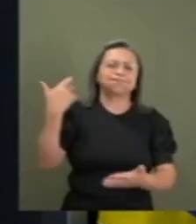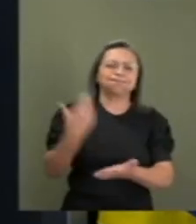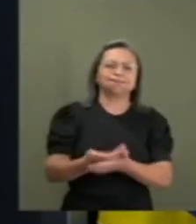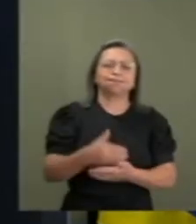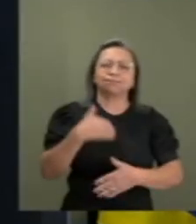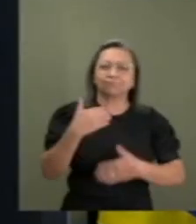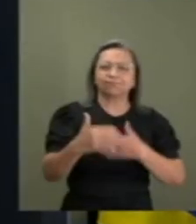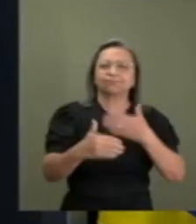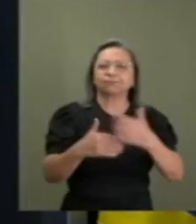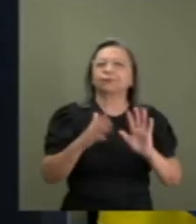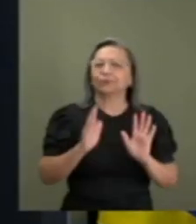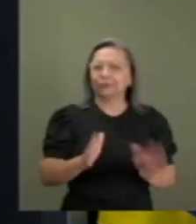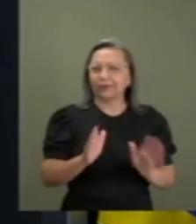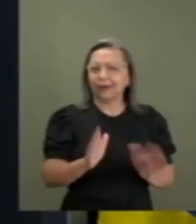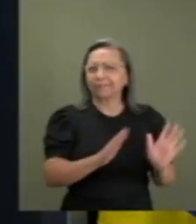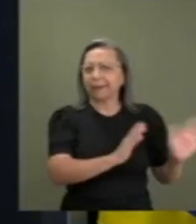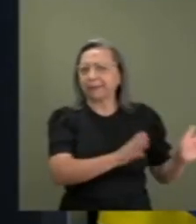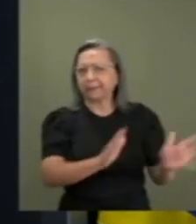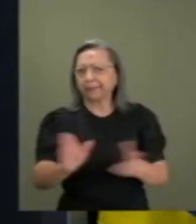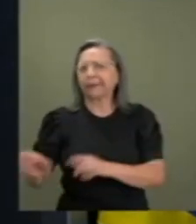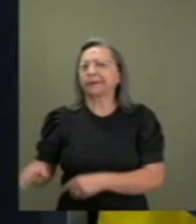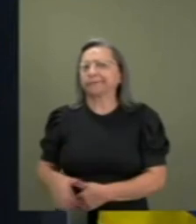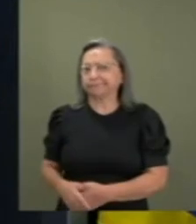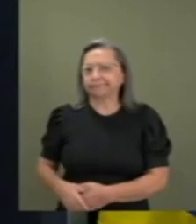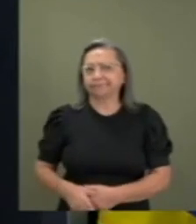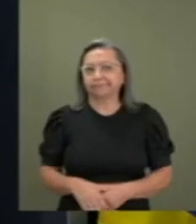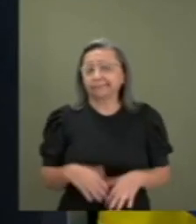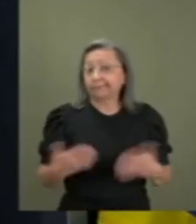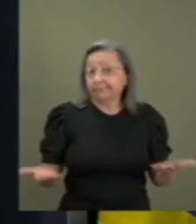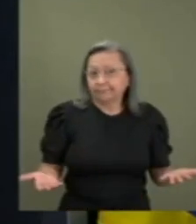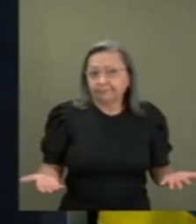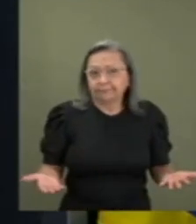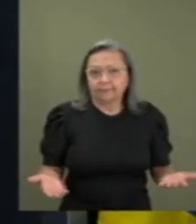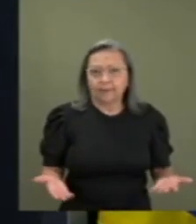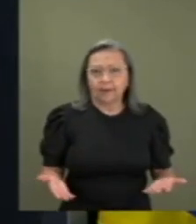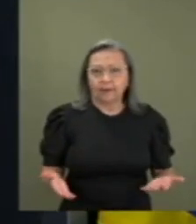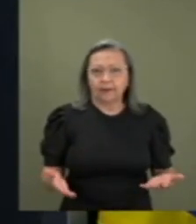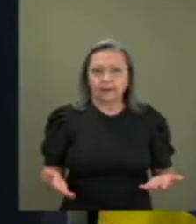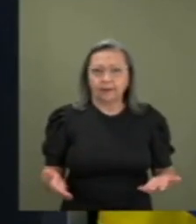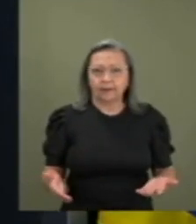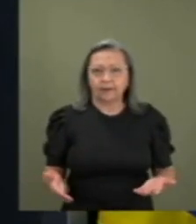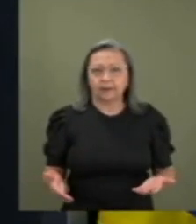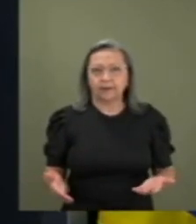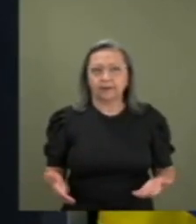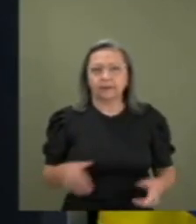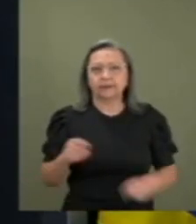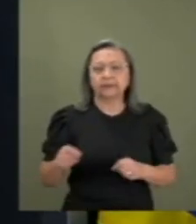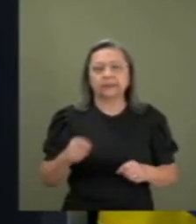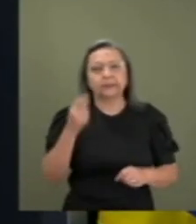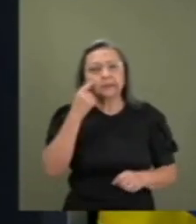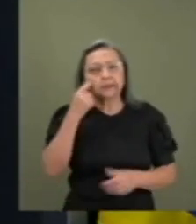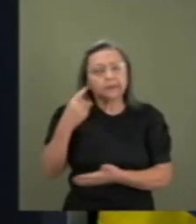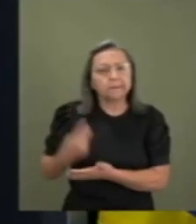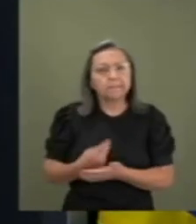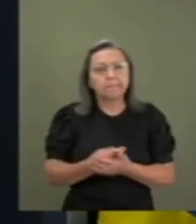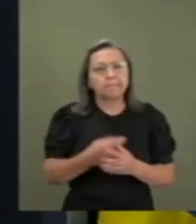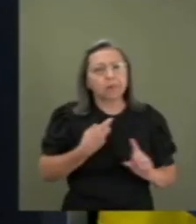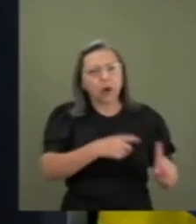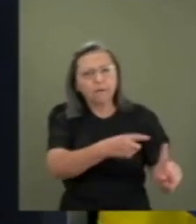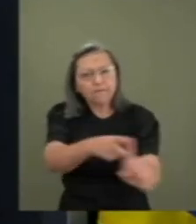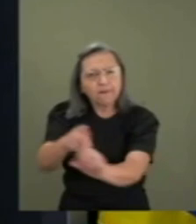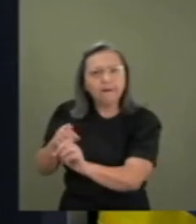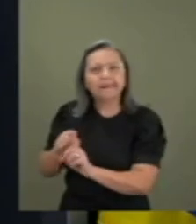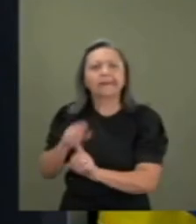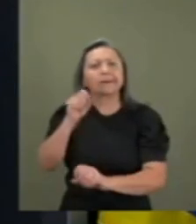terrível de cassação da